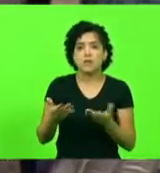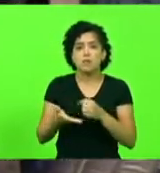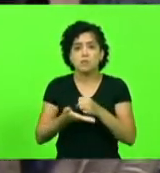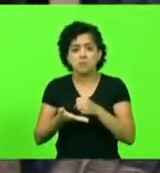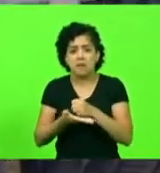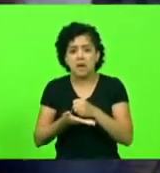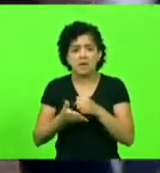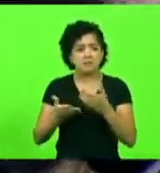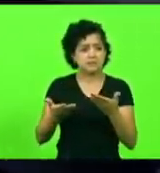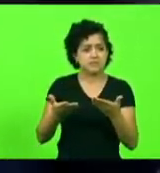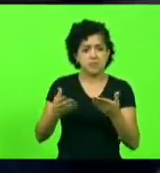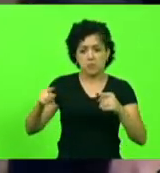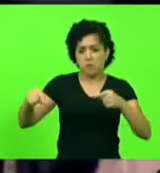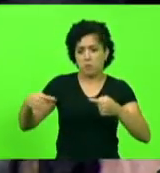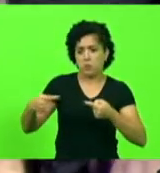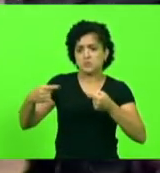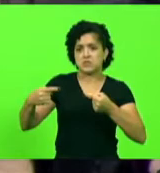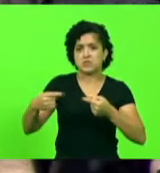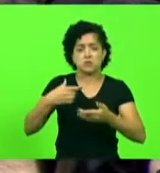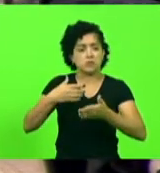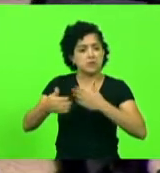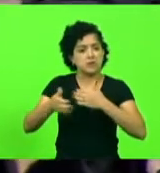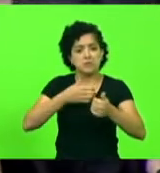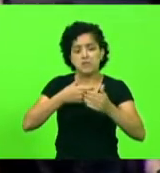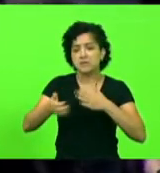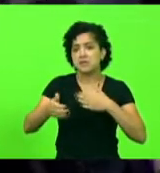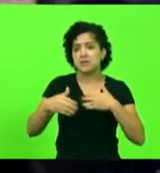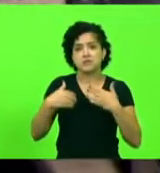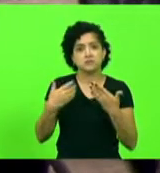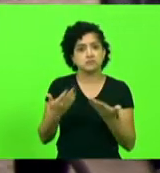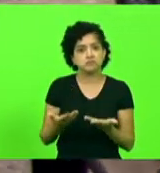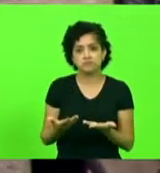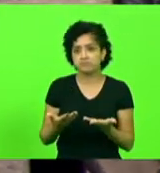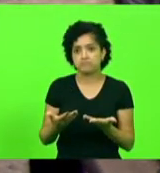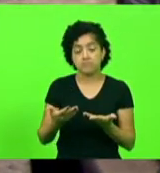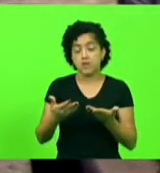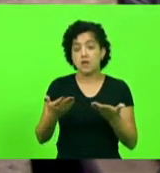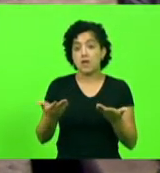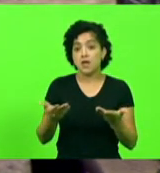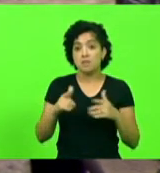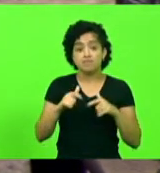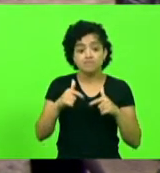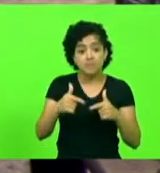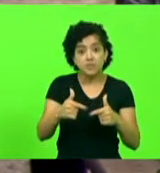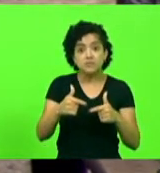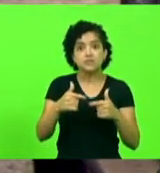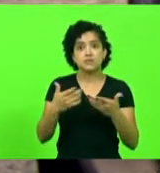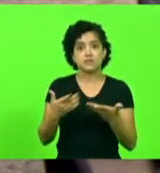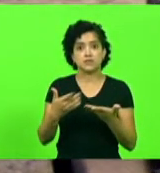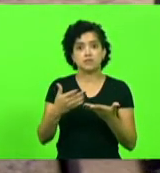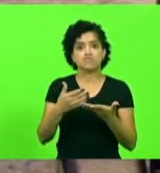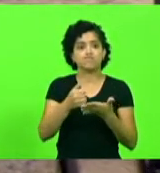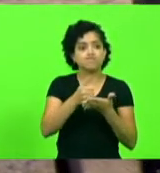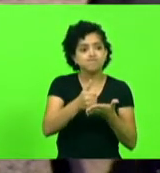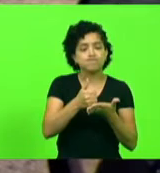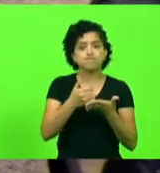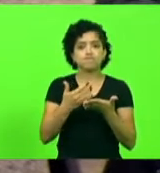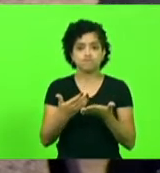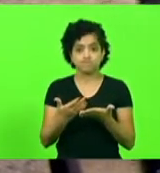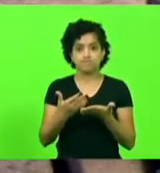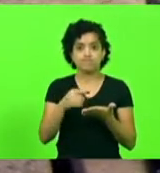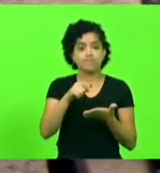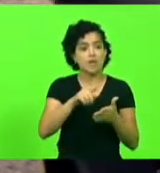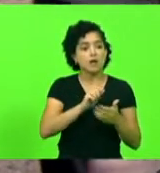oposição, independente, não importa. Nós aqui temos que ter uma posição pró-Santa Catarina, pró-catarinense.